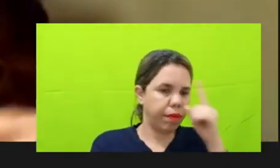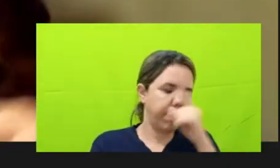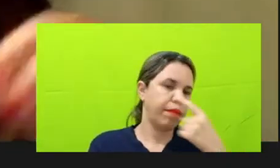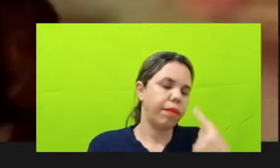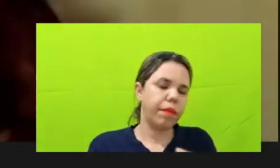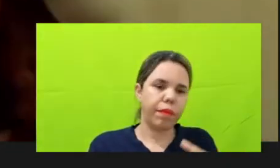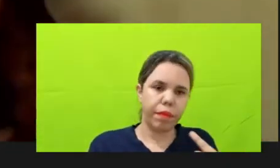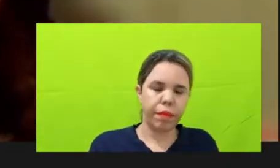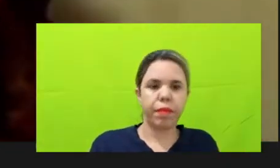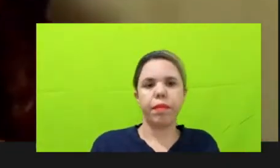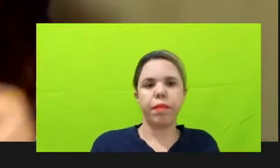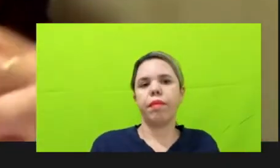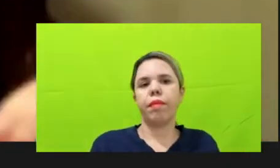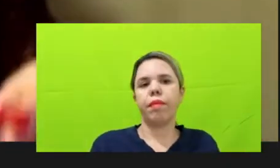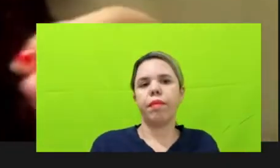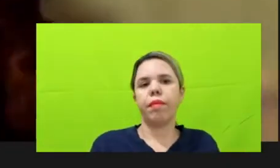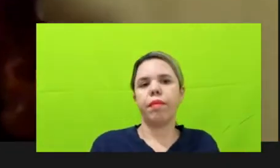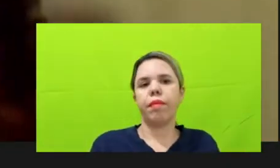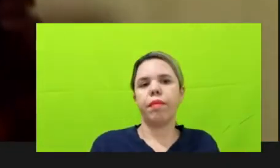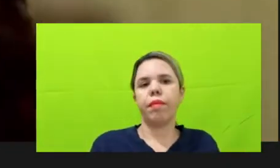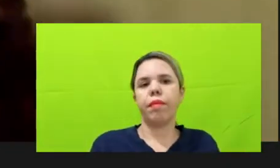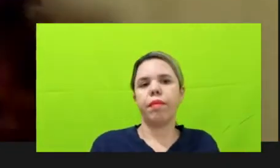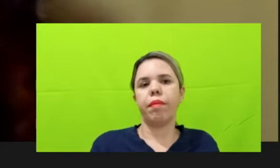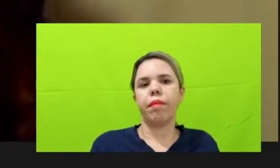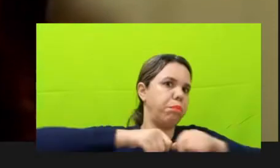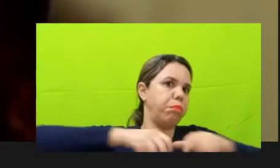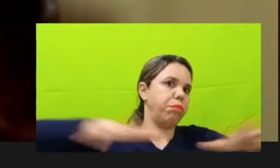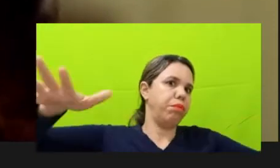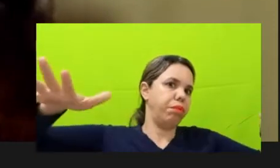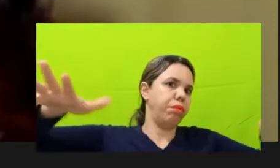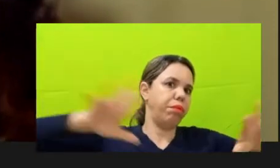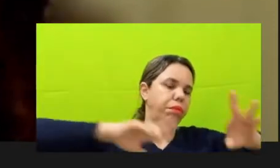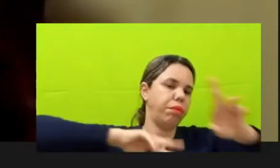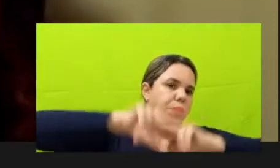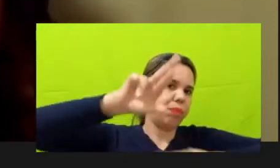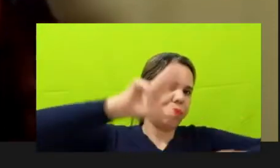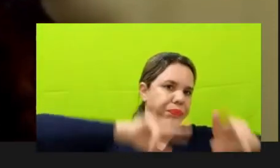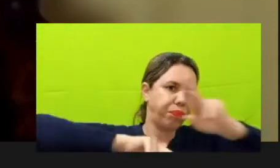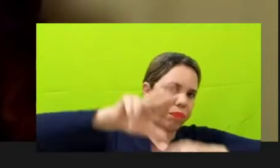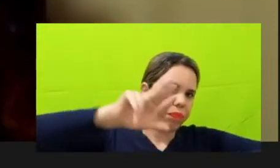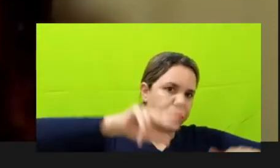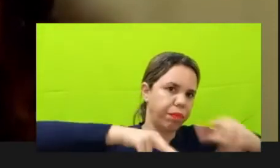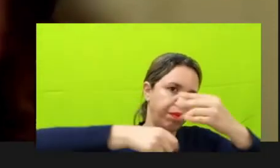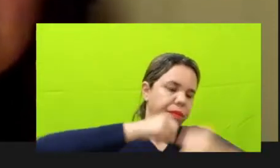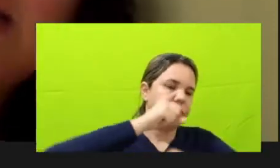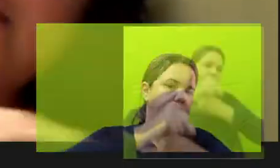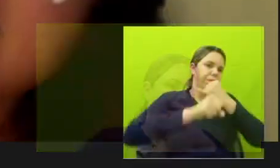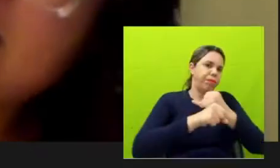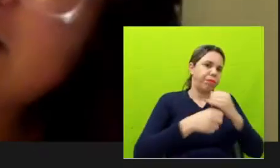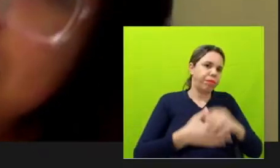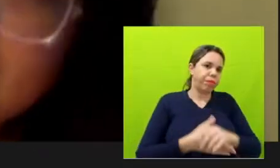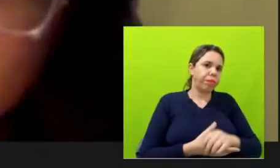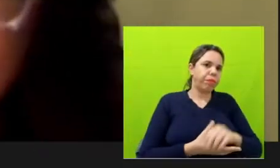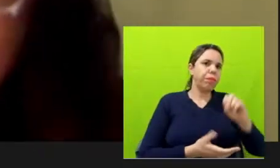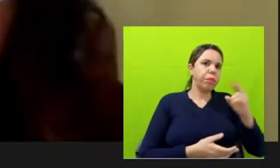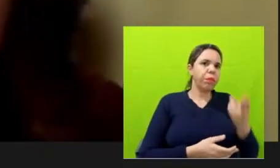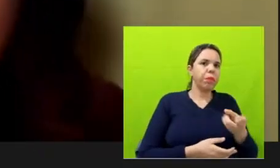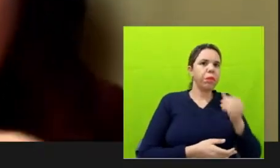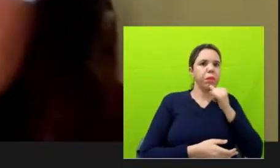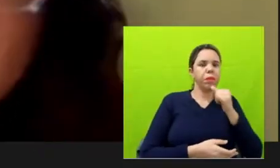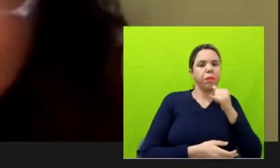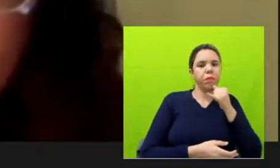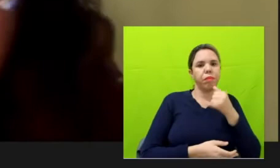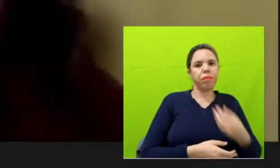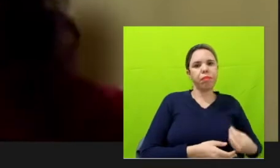estão pulverizadas em vários sites, ou elas estão ali, mas elas, na verdade, não estão, porque